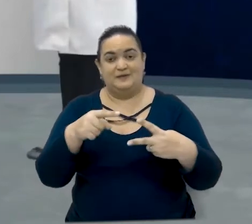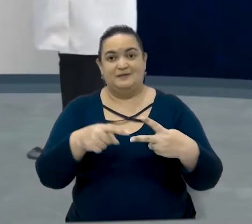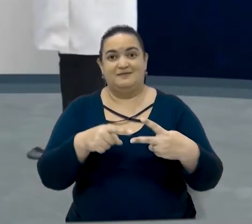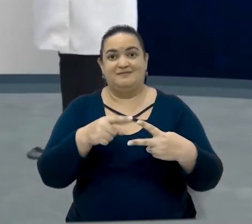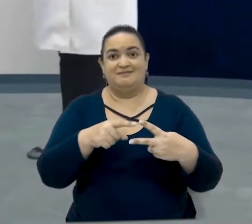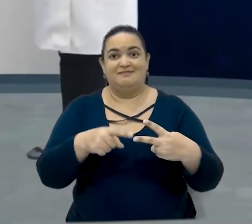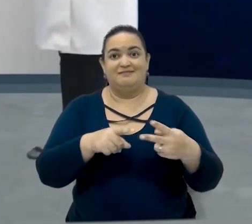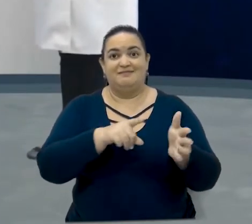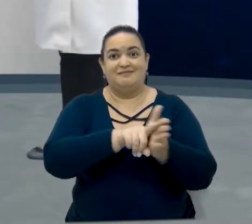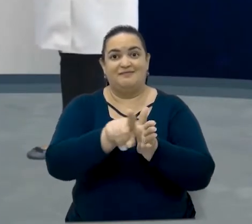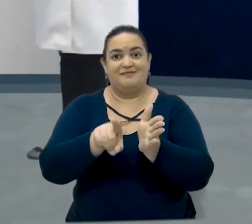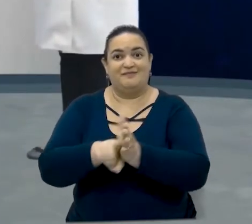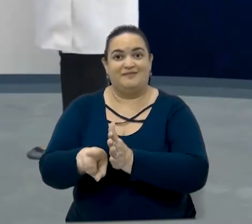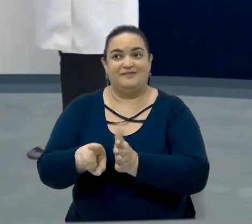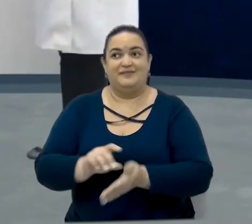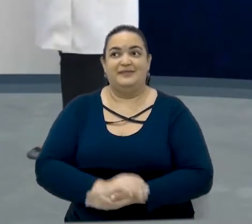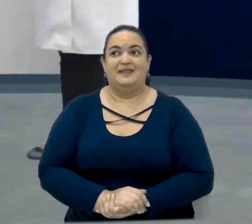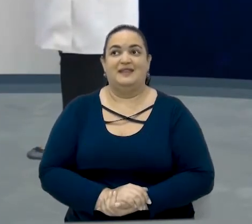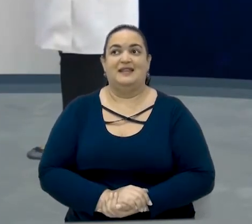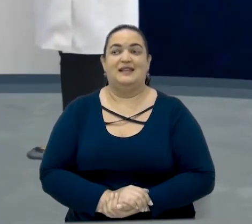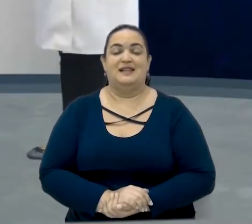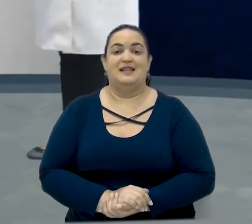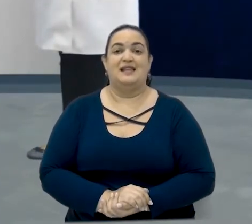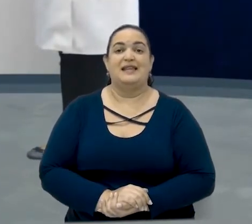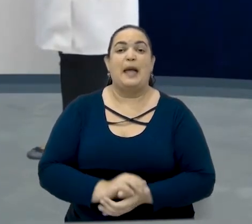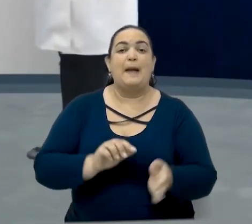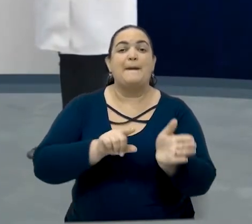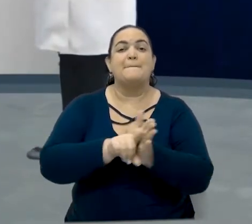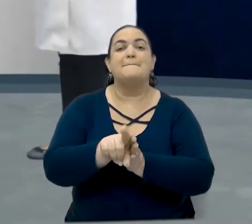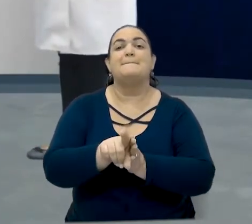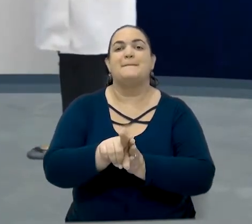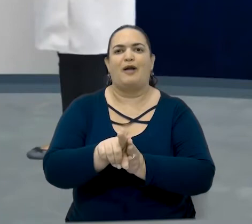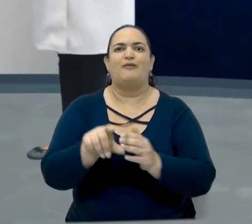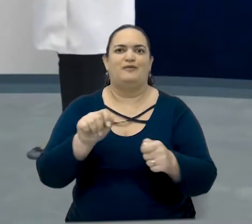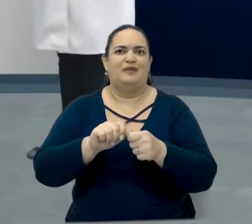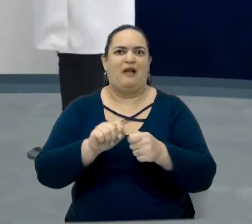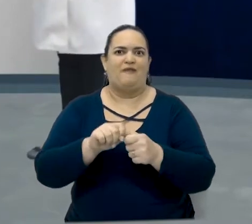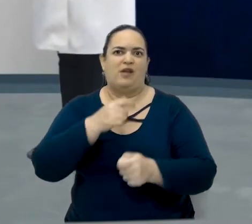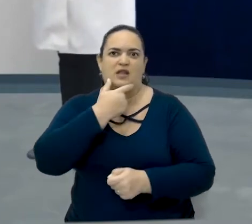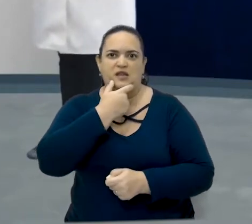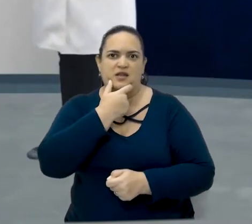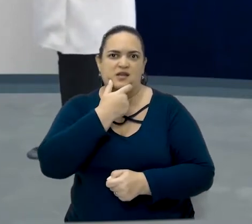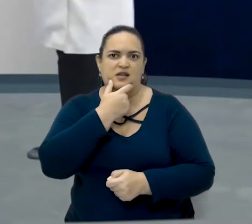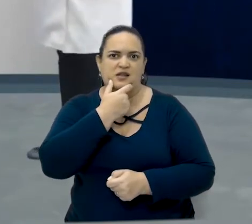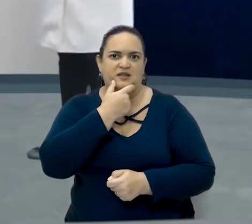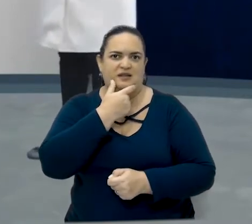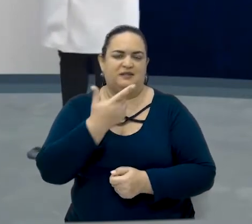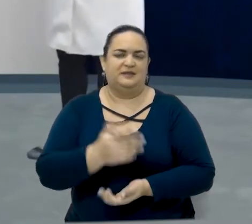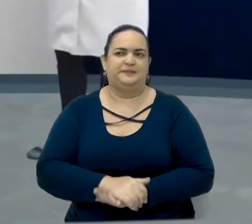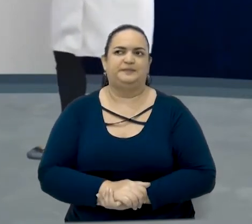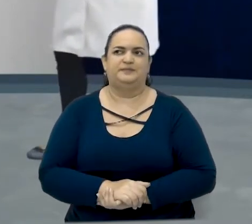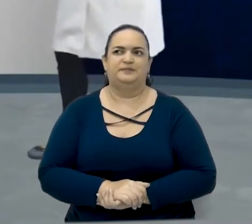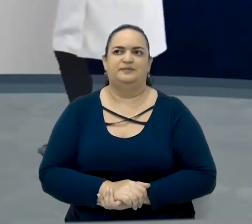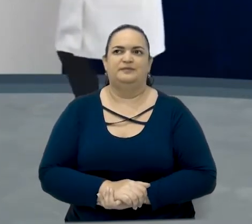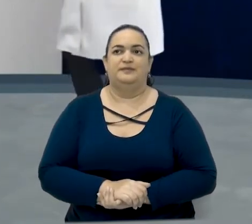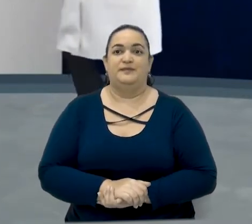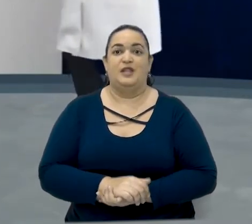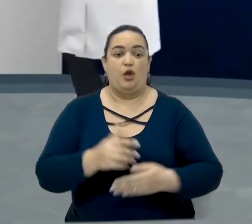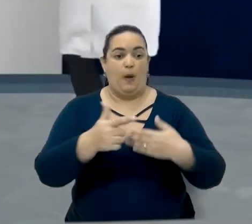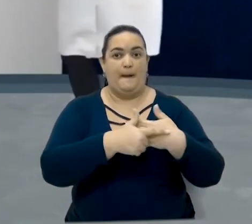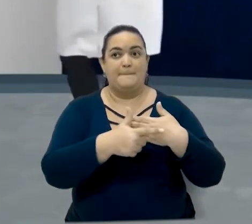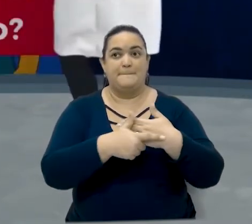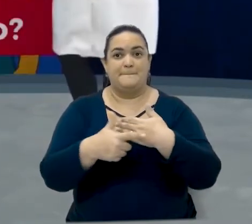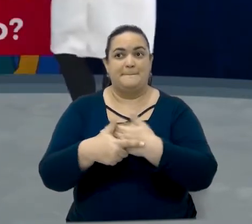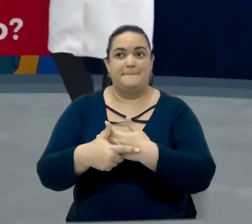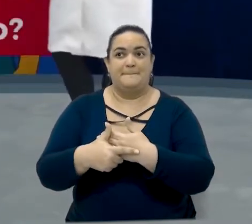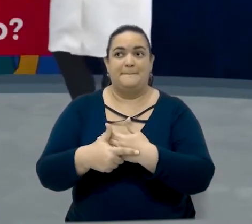país de origem e a nacionalidade. Aquelas perguntas que a gente faz em inglês. Então acompanha aqui comigo nossos próximos personagens que vão me